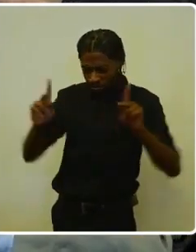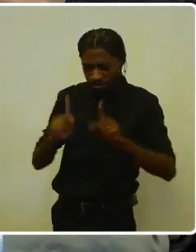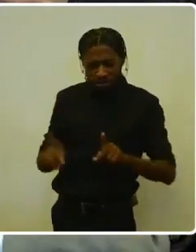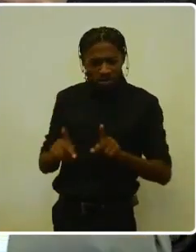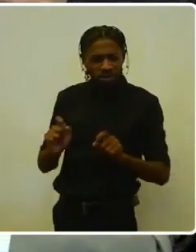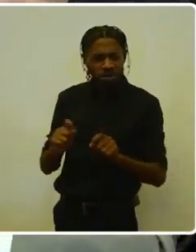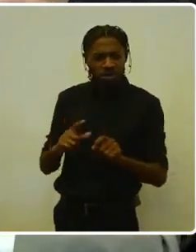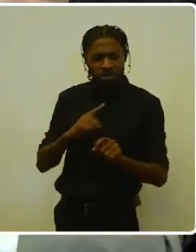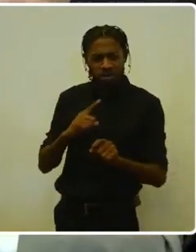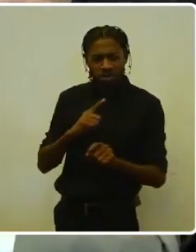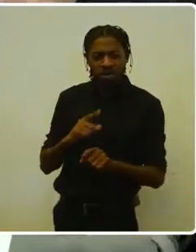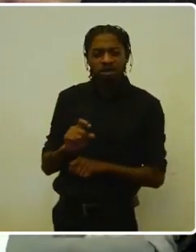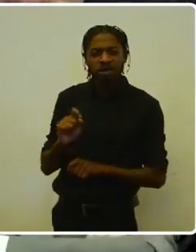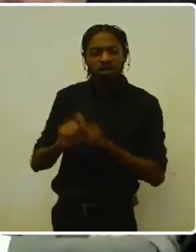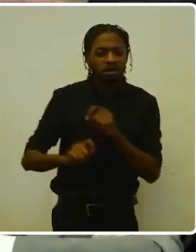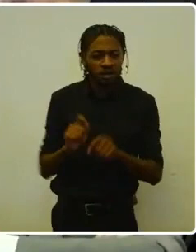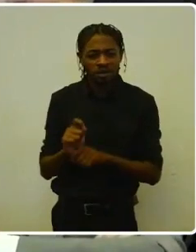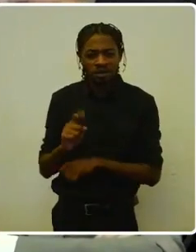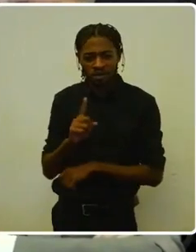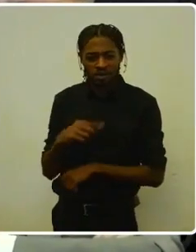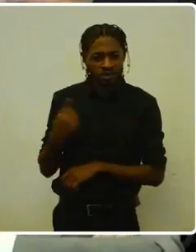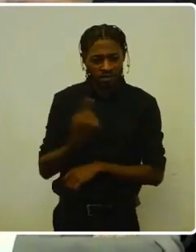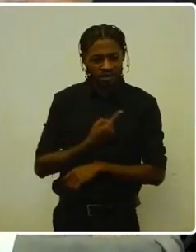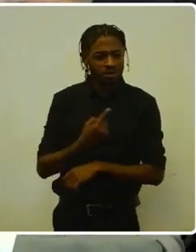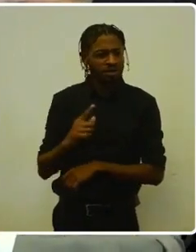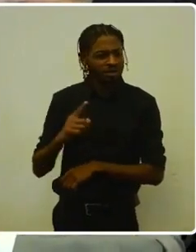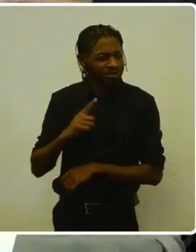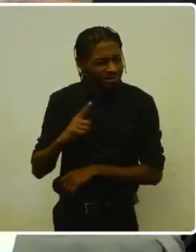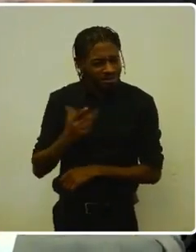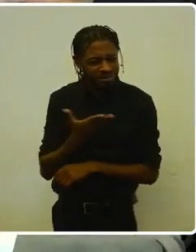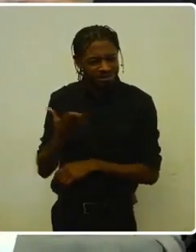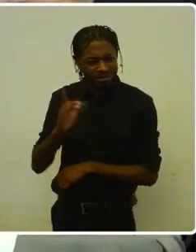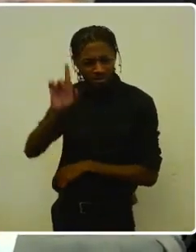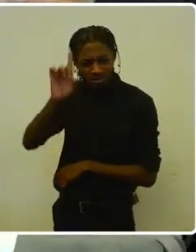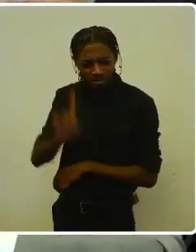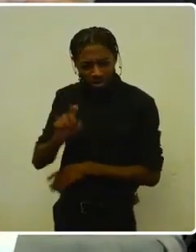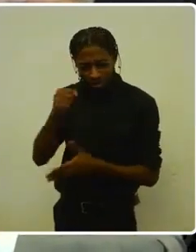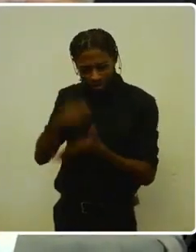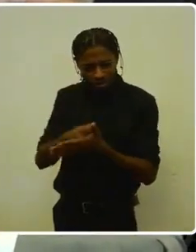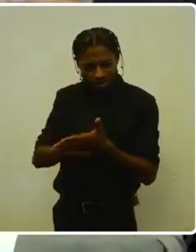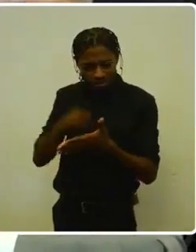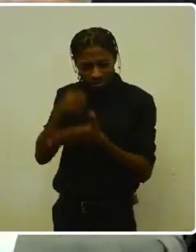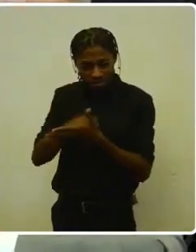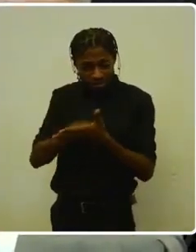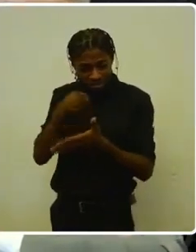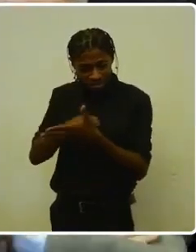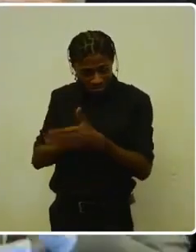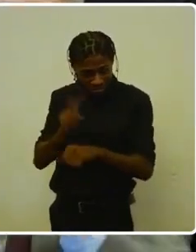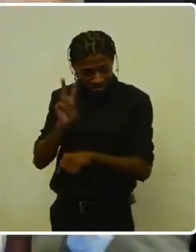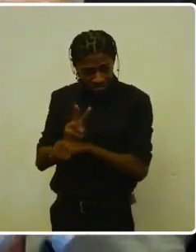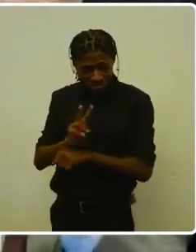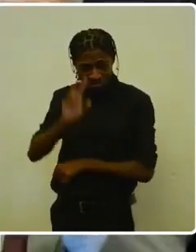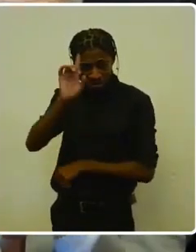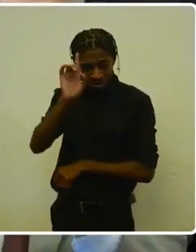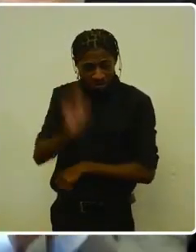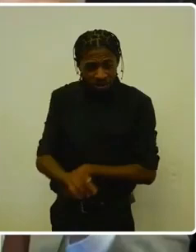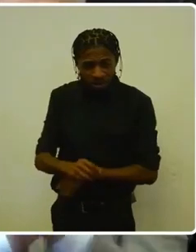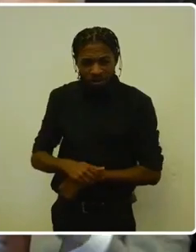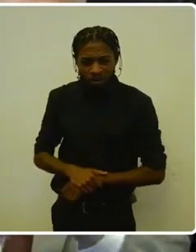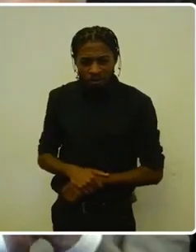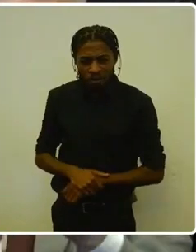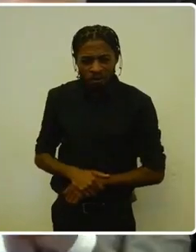desacordos e instância de proteção dos direitos fundamentais. A todos que